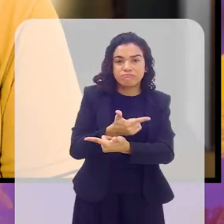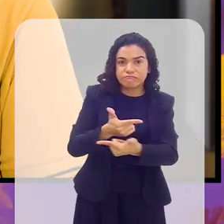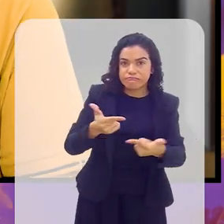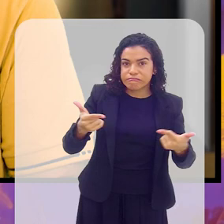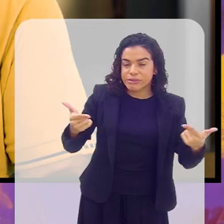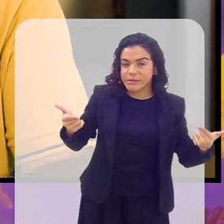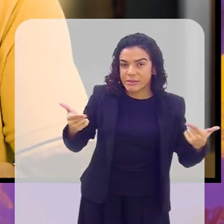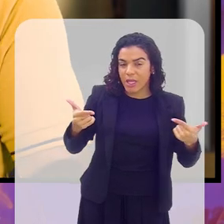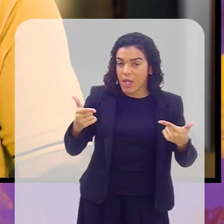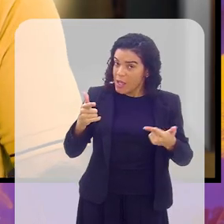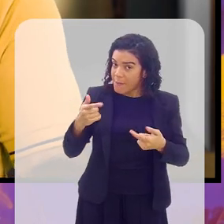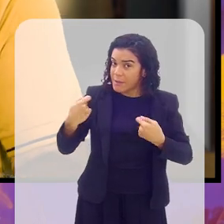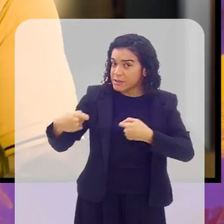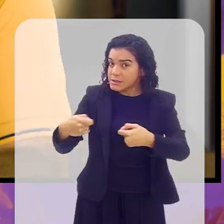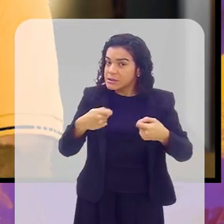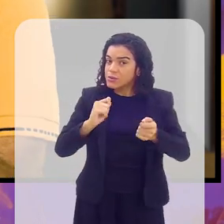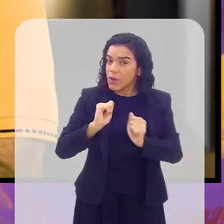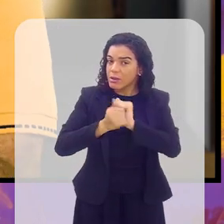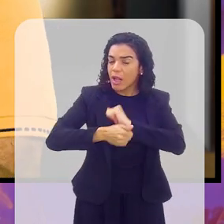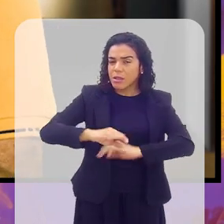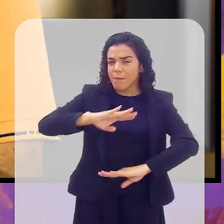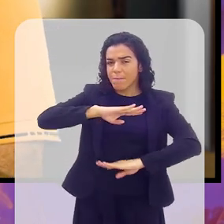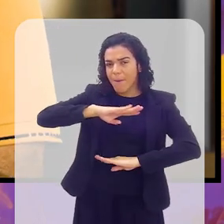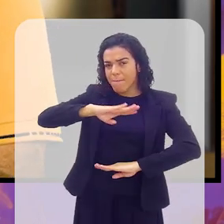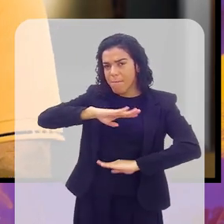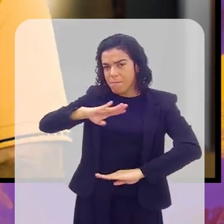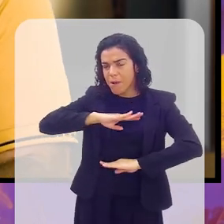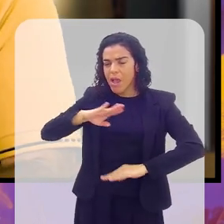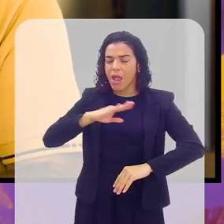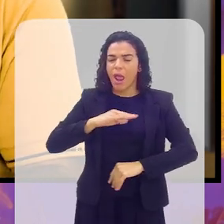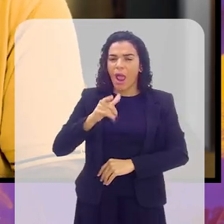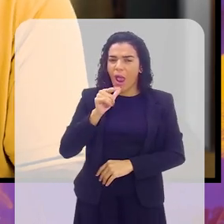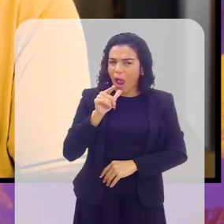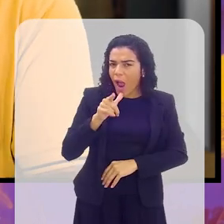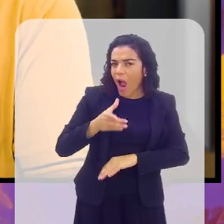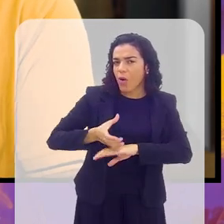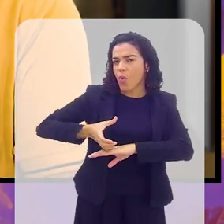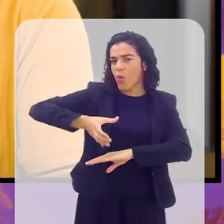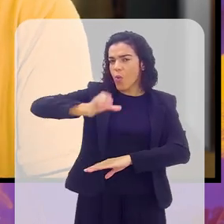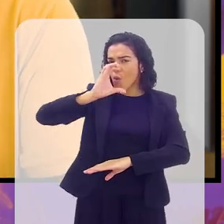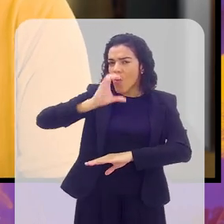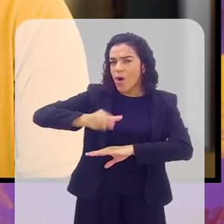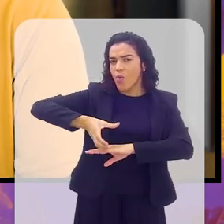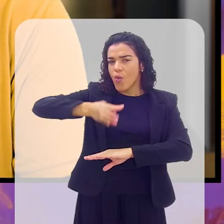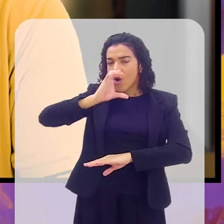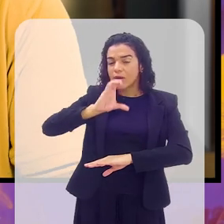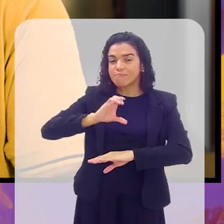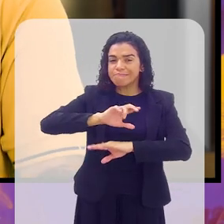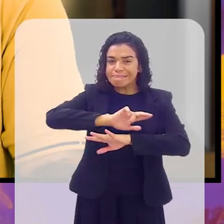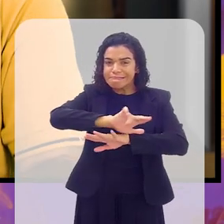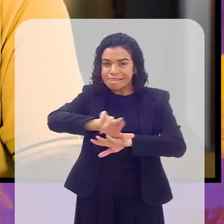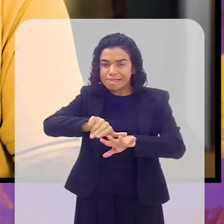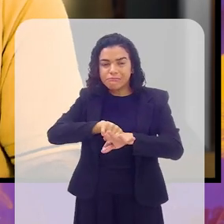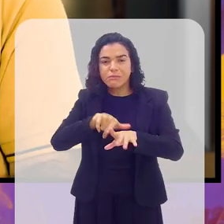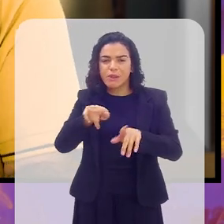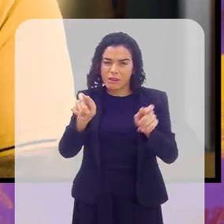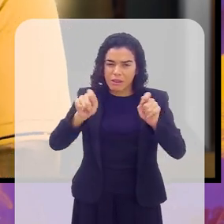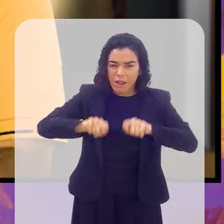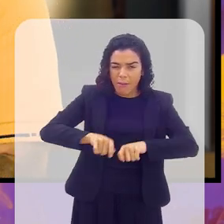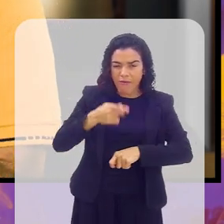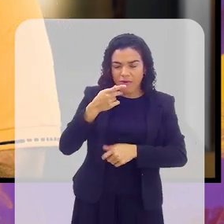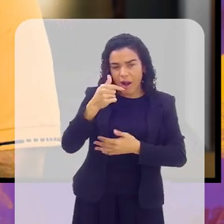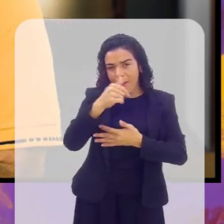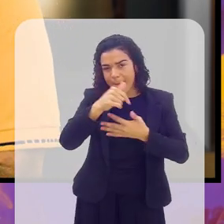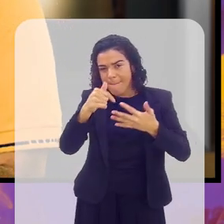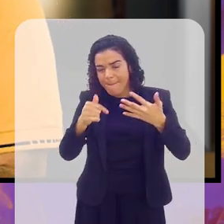preciso que o atleta esteja bem preparado. Se hidrate, tome também outras providências. Eu queria que você falasse também